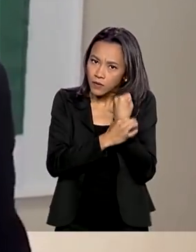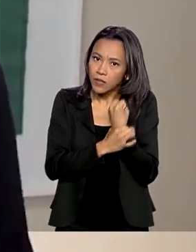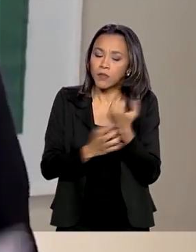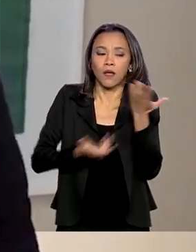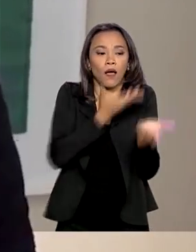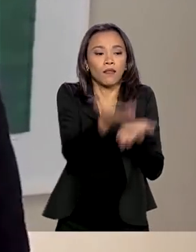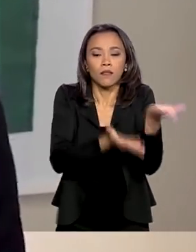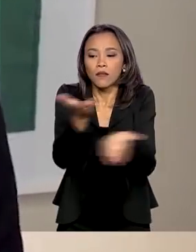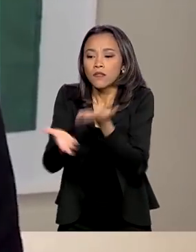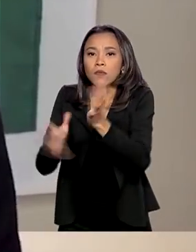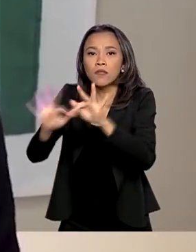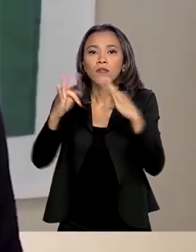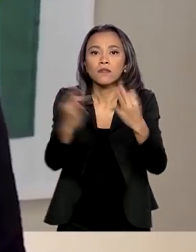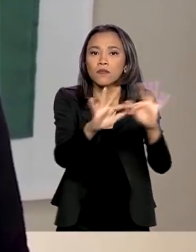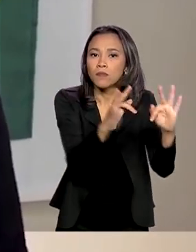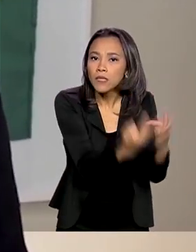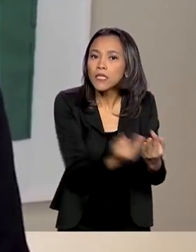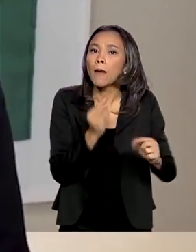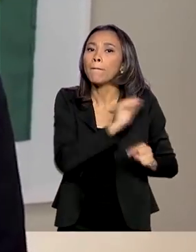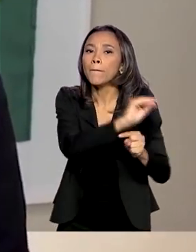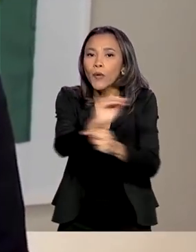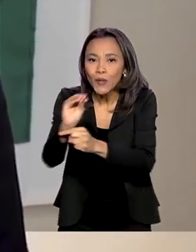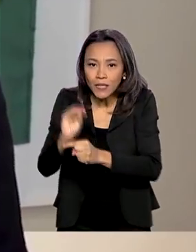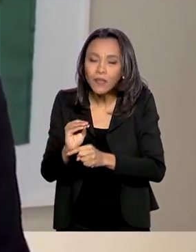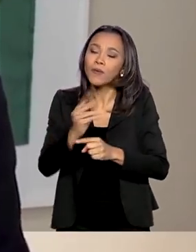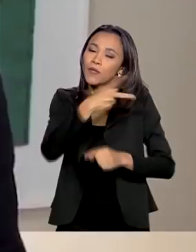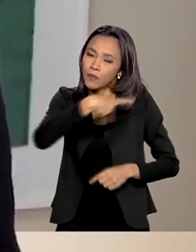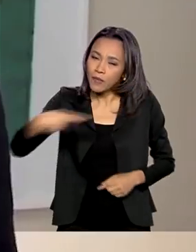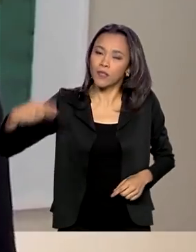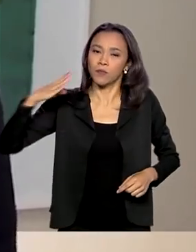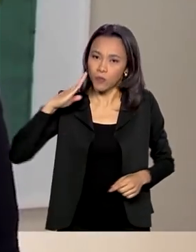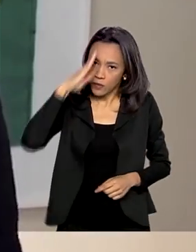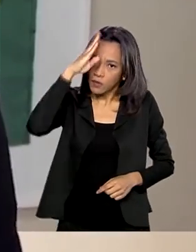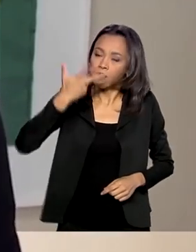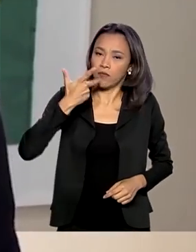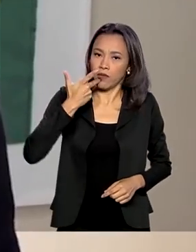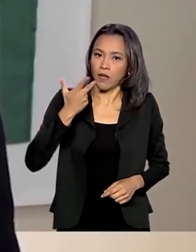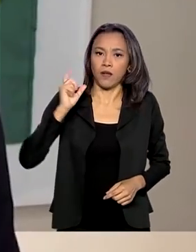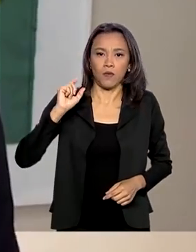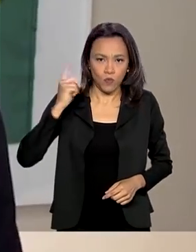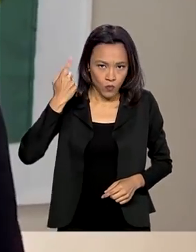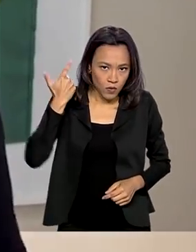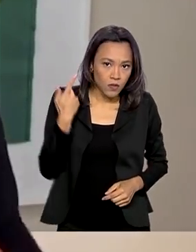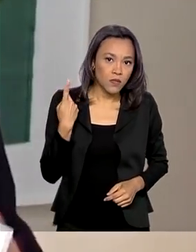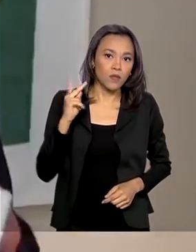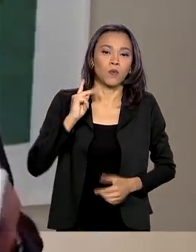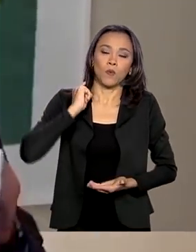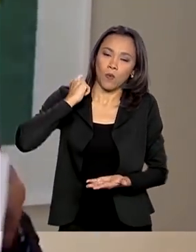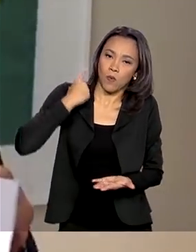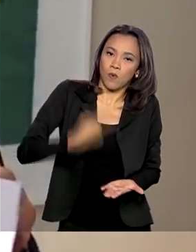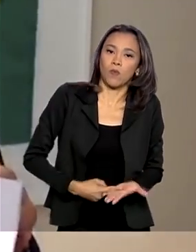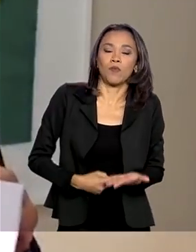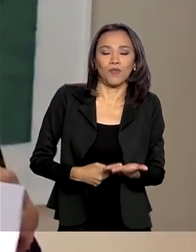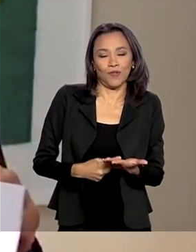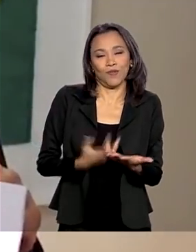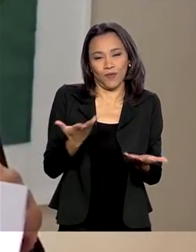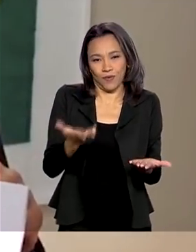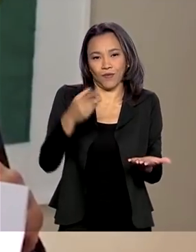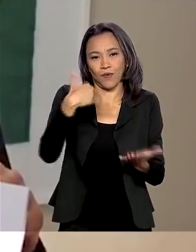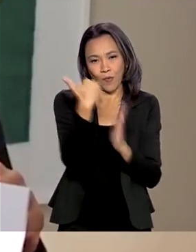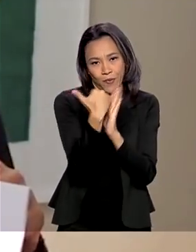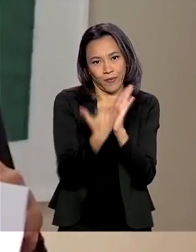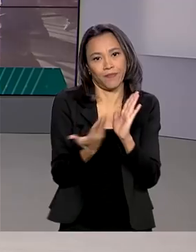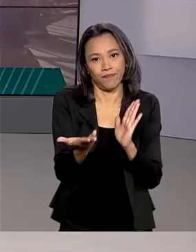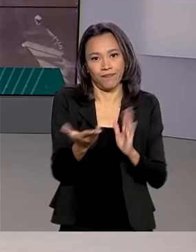às famílias, a proteção e o presidente Bolsonaro reafirma o seu compromisso com o programa Bolsa Família.